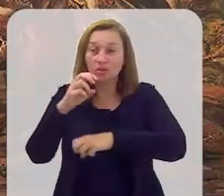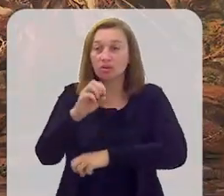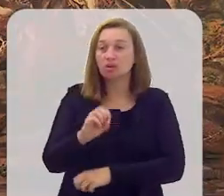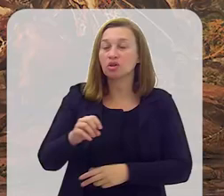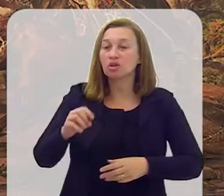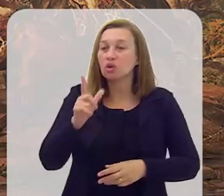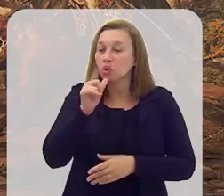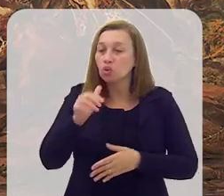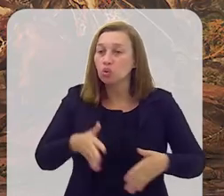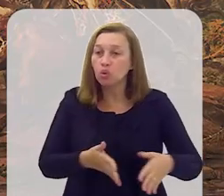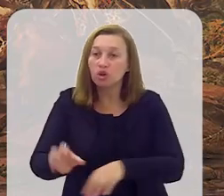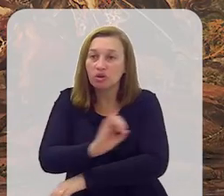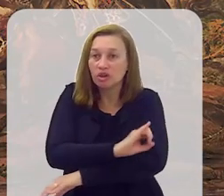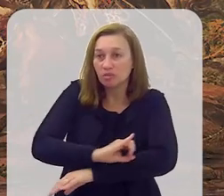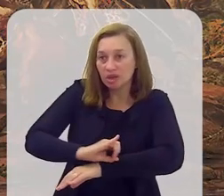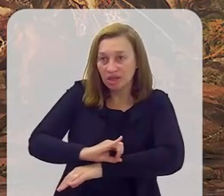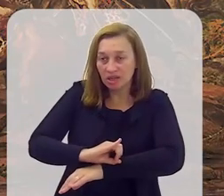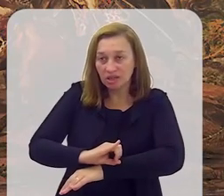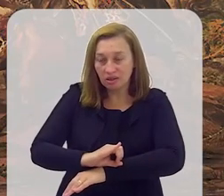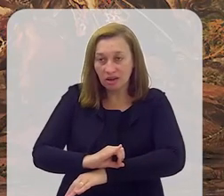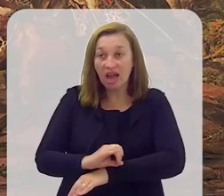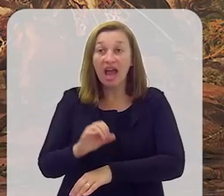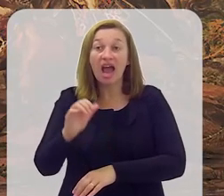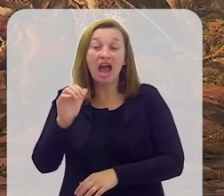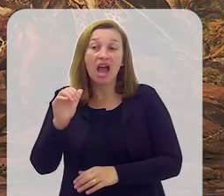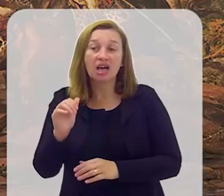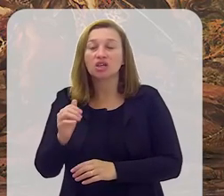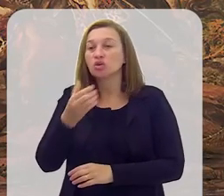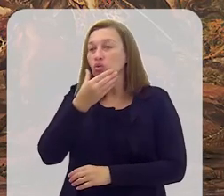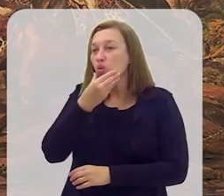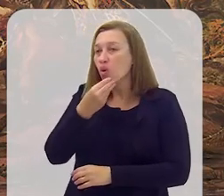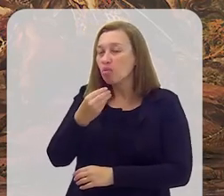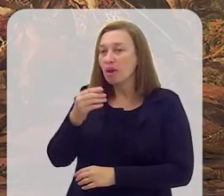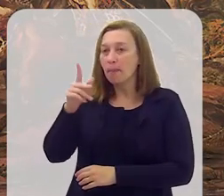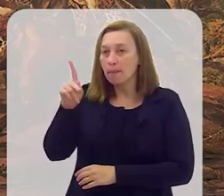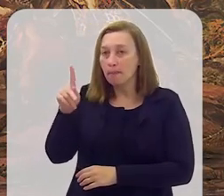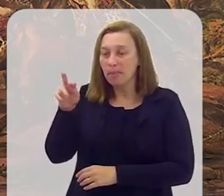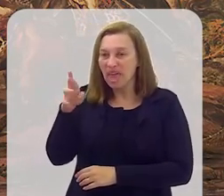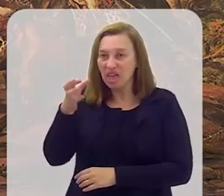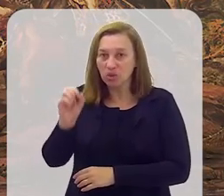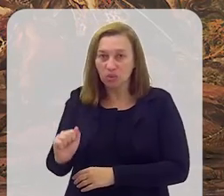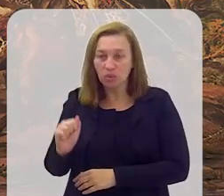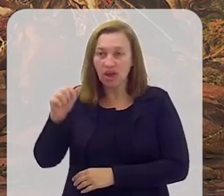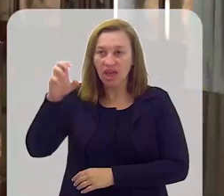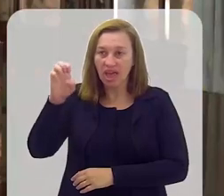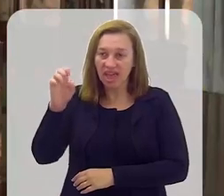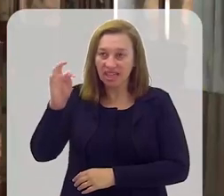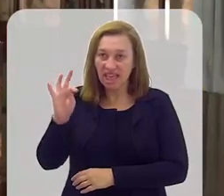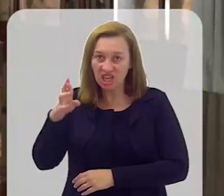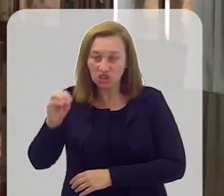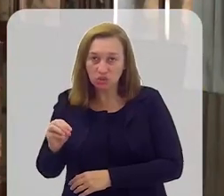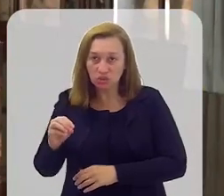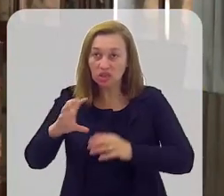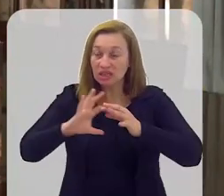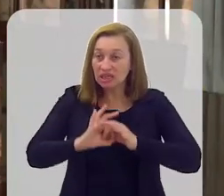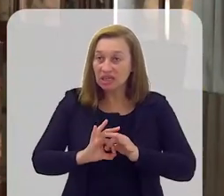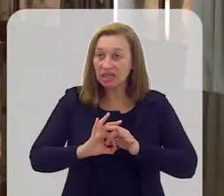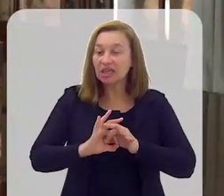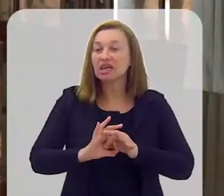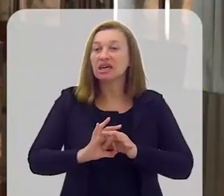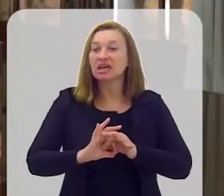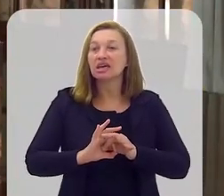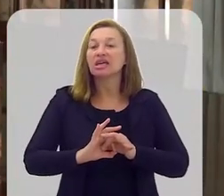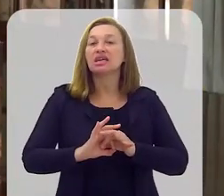que se imortalizou na pintura do artista Pedro Américo, conhecida como Independência ou Morte, pintada em 1888,